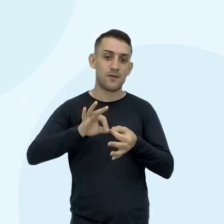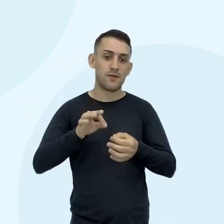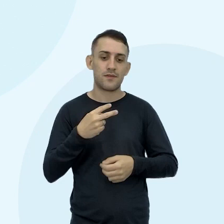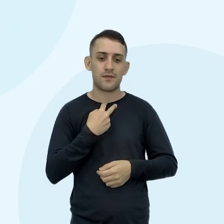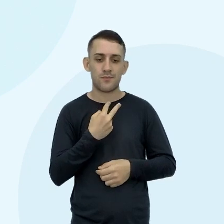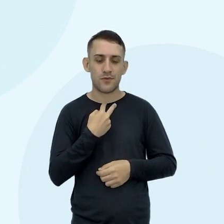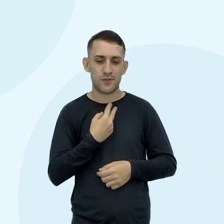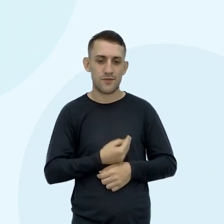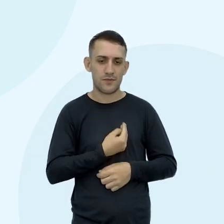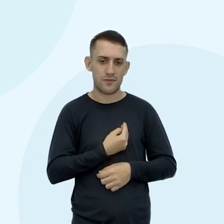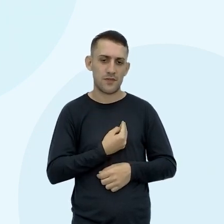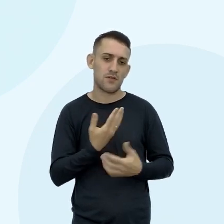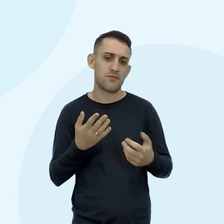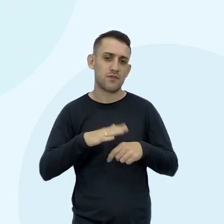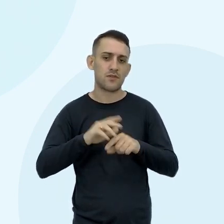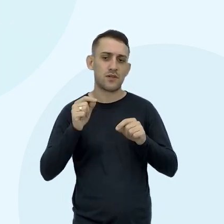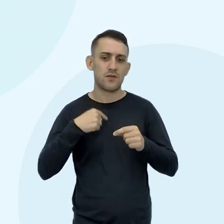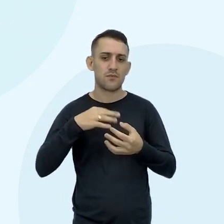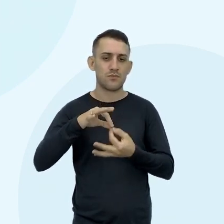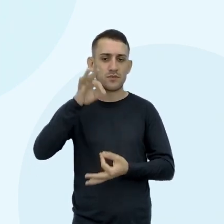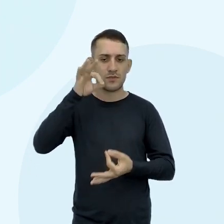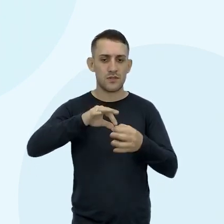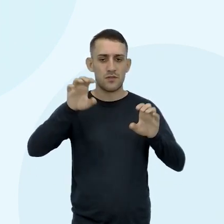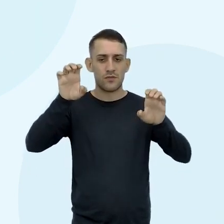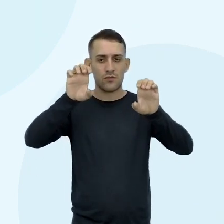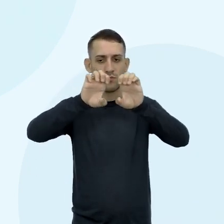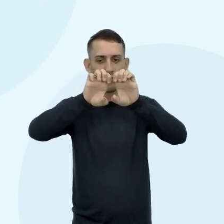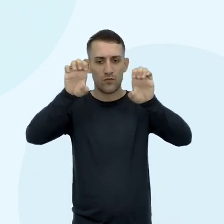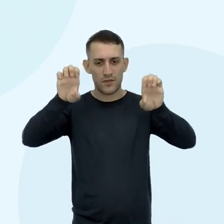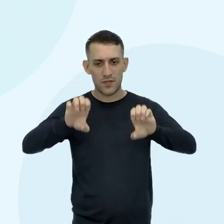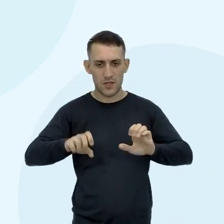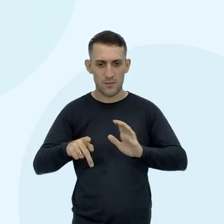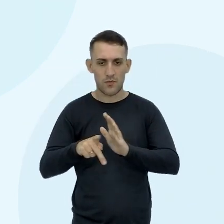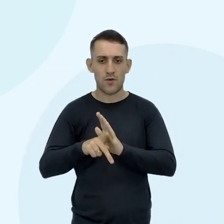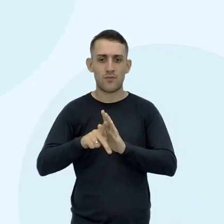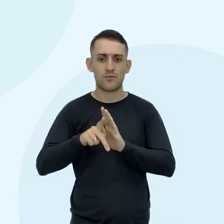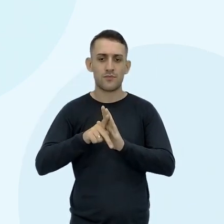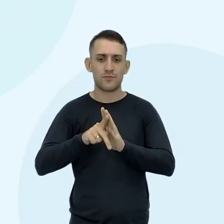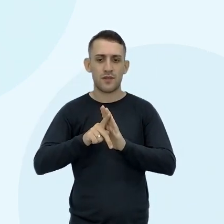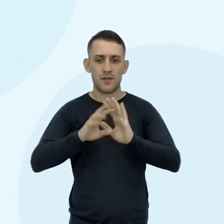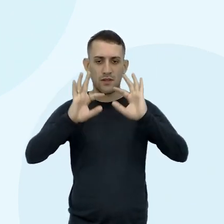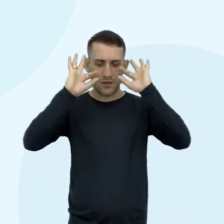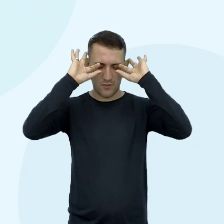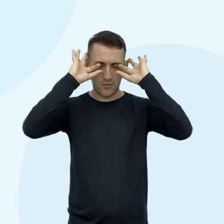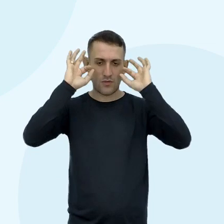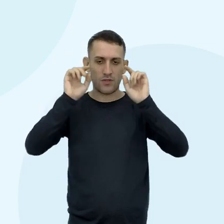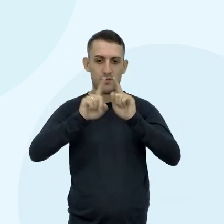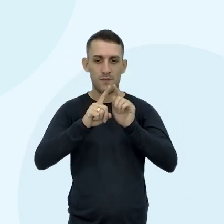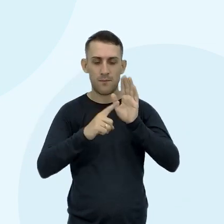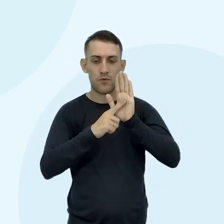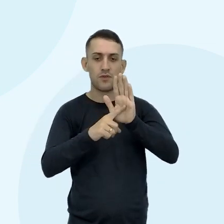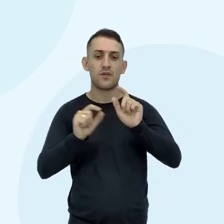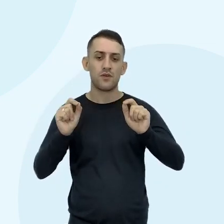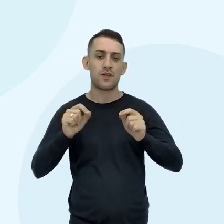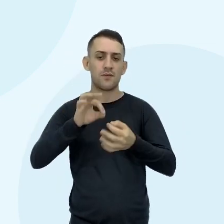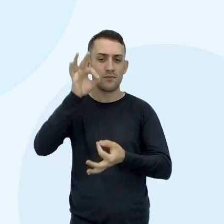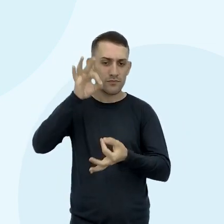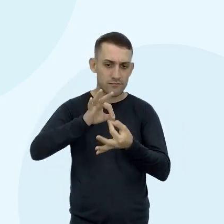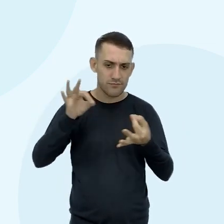medir Um ser vivo Então eu acabei medindo lá Uma estátua de uma coruja Feita pelos indígenas Então mostrei sobre a medida Falei sobre